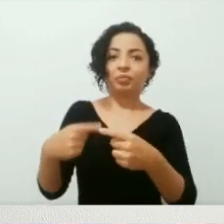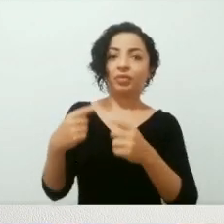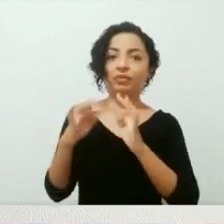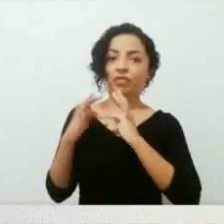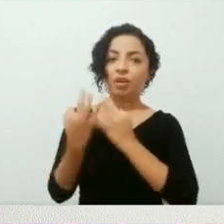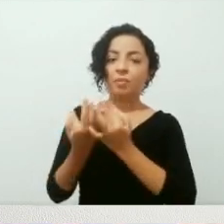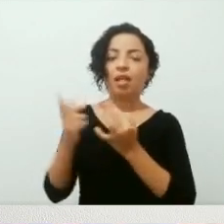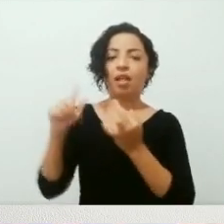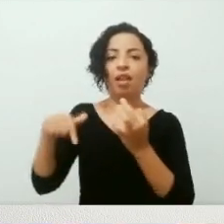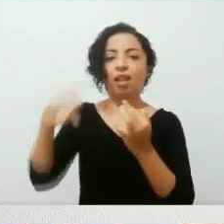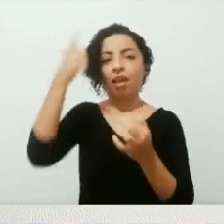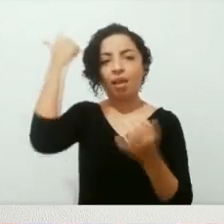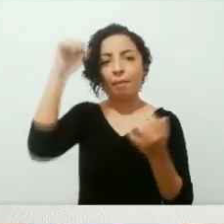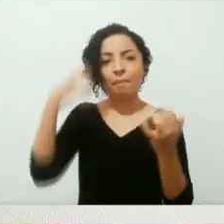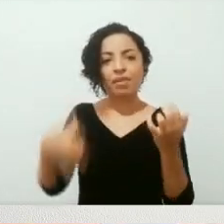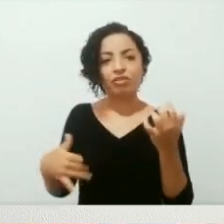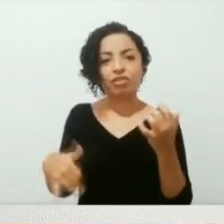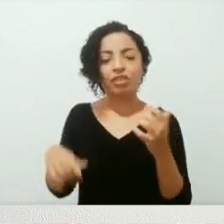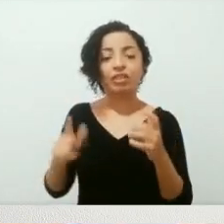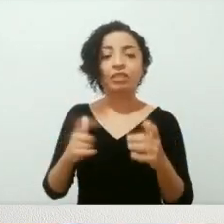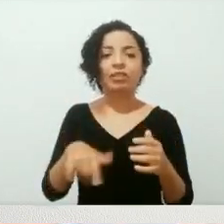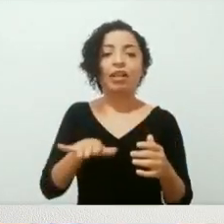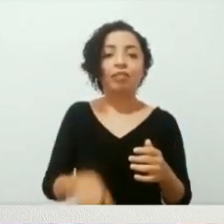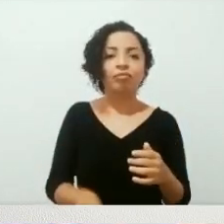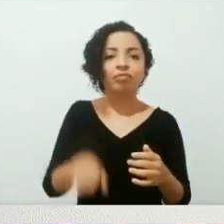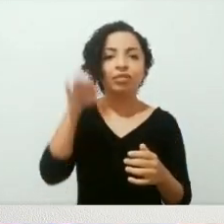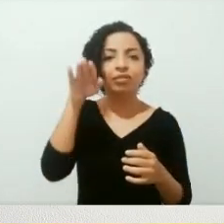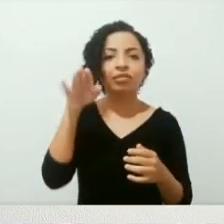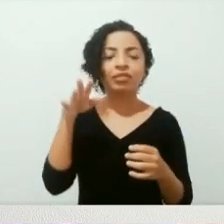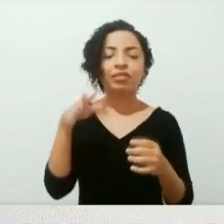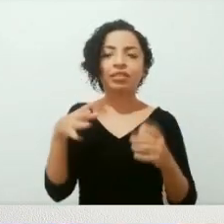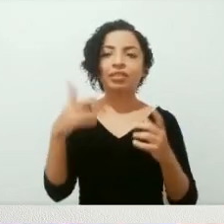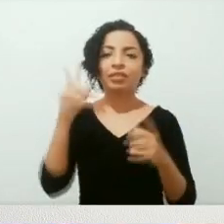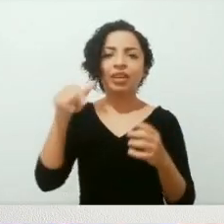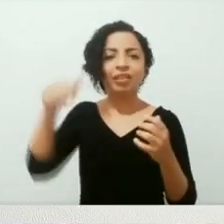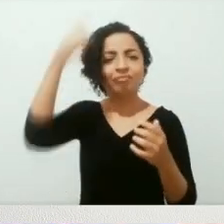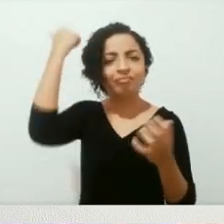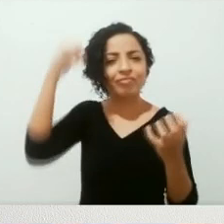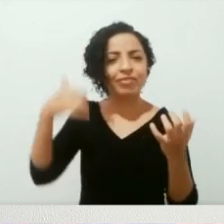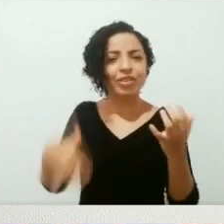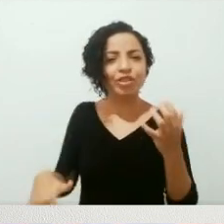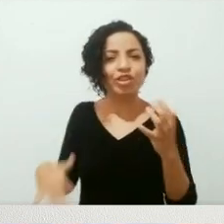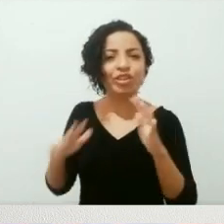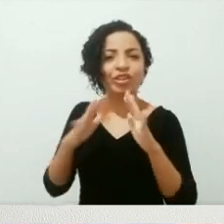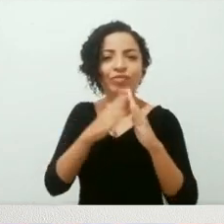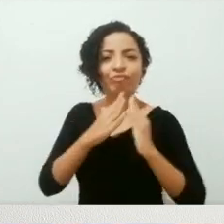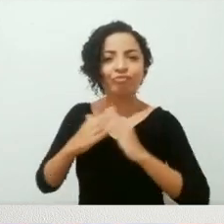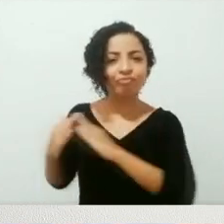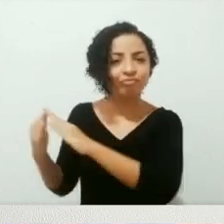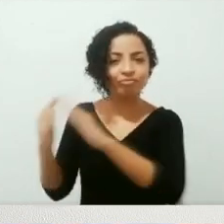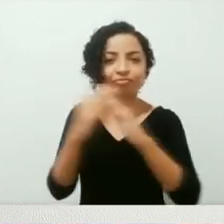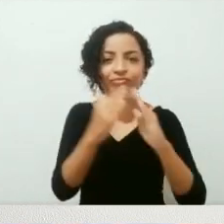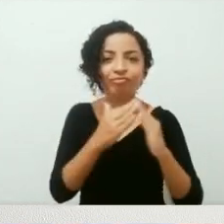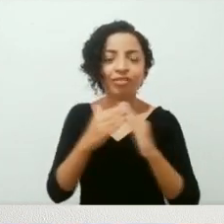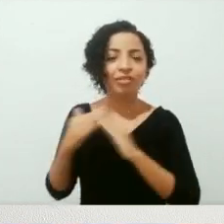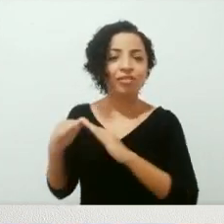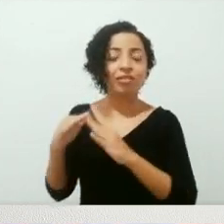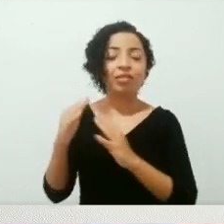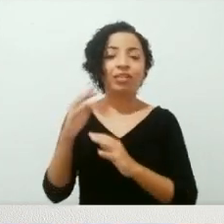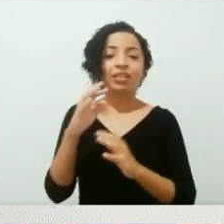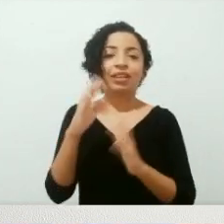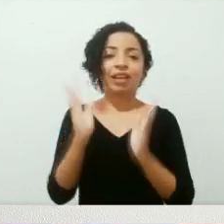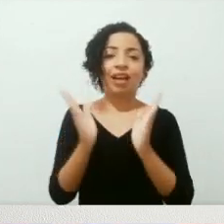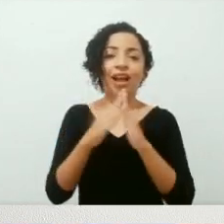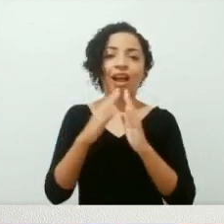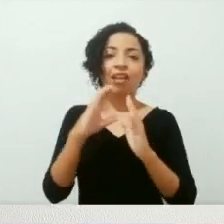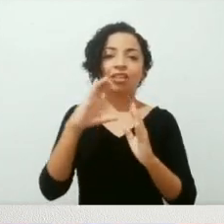cresceu no bairro latino ali, com bastantes mexicanos na vizinhança, na periferia de